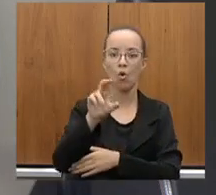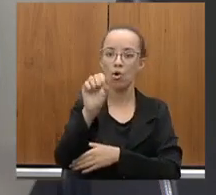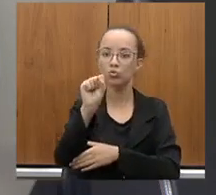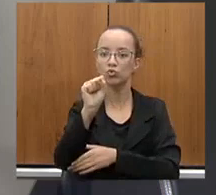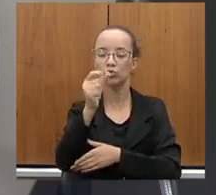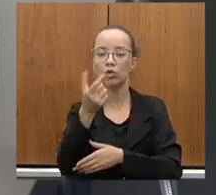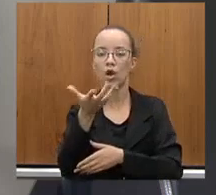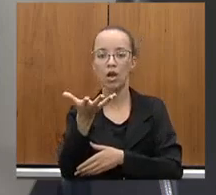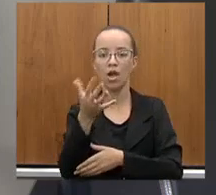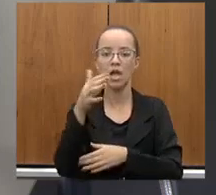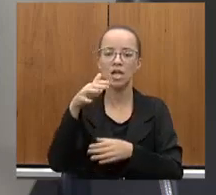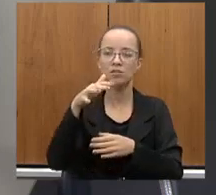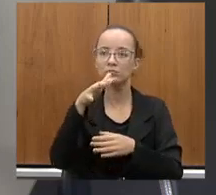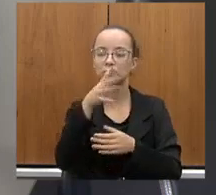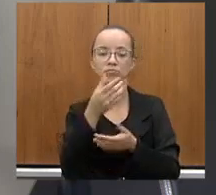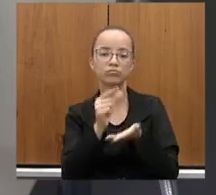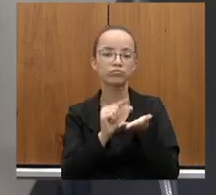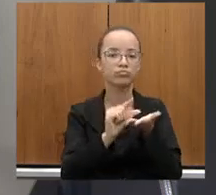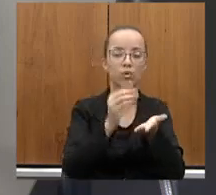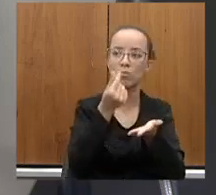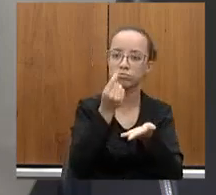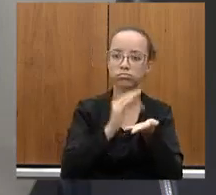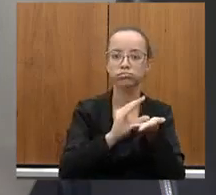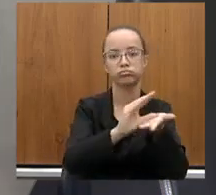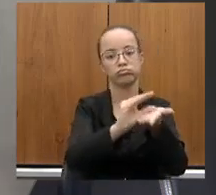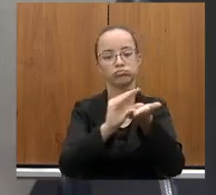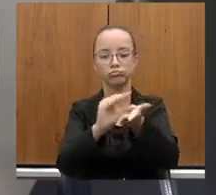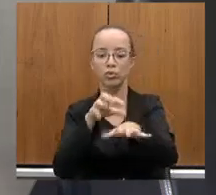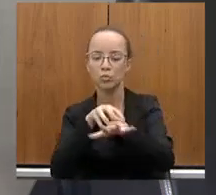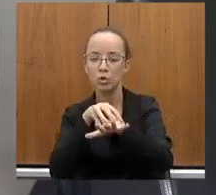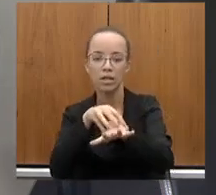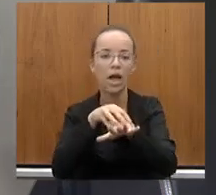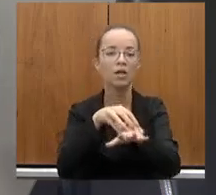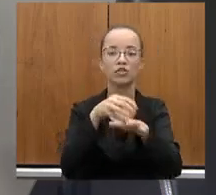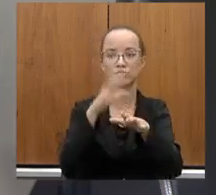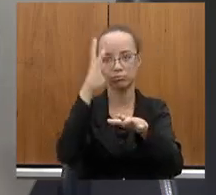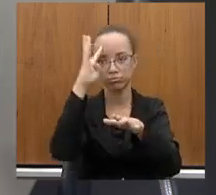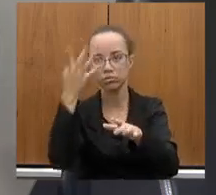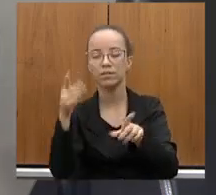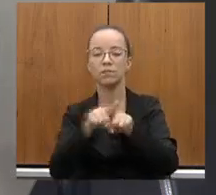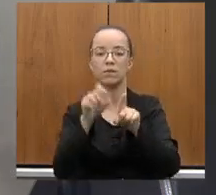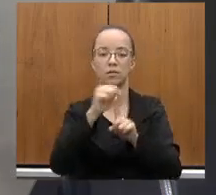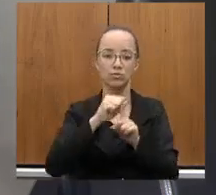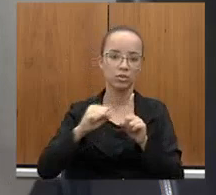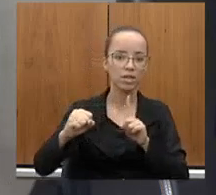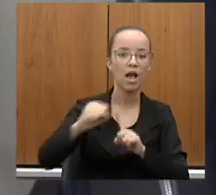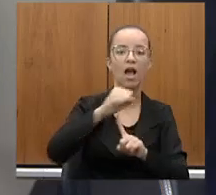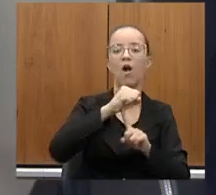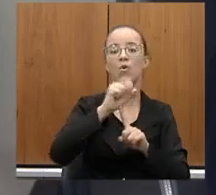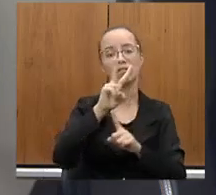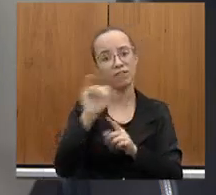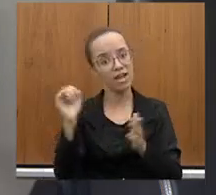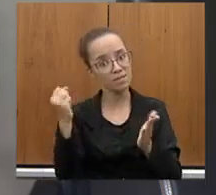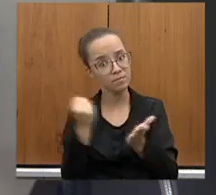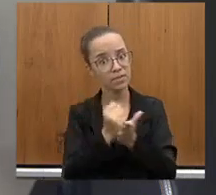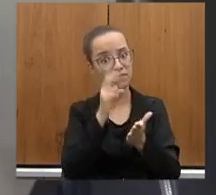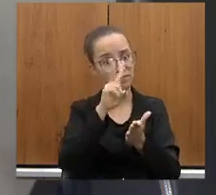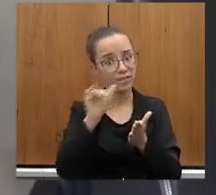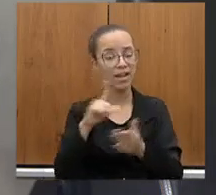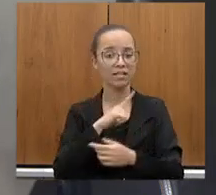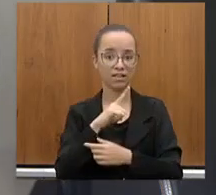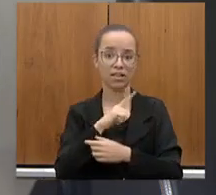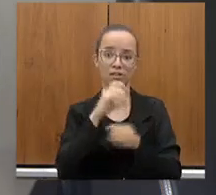municípios em todas as questões de mobilidade e todas as questões sociais que impactarão esses